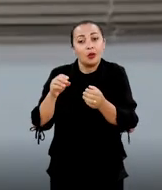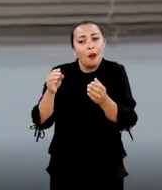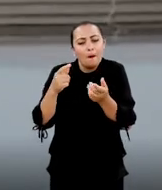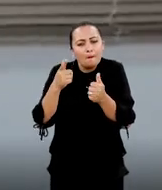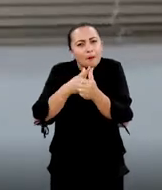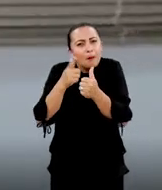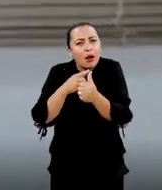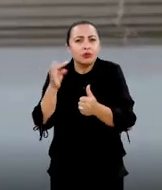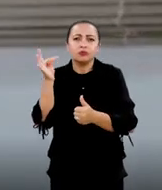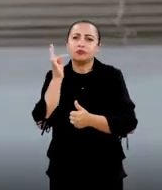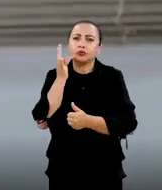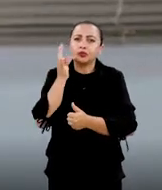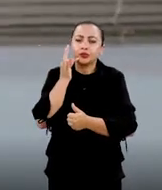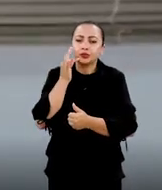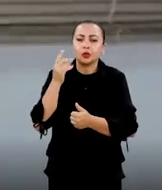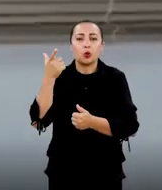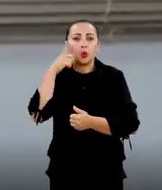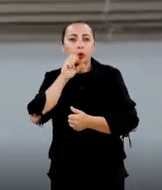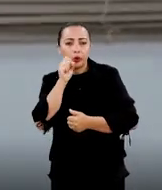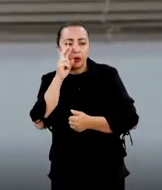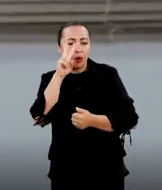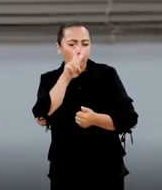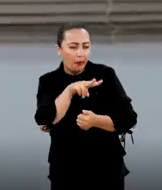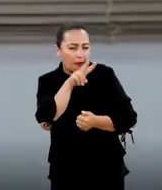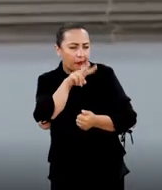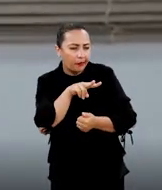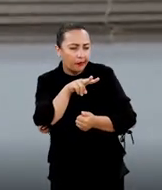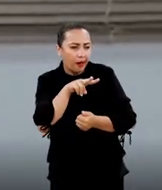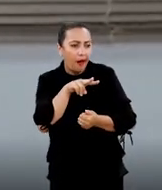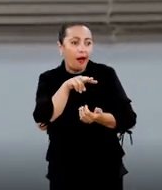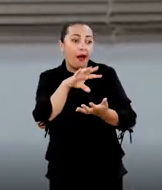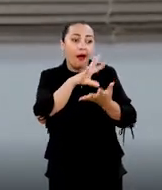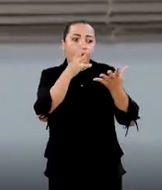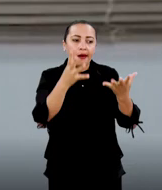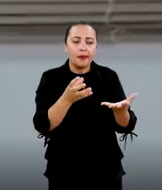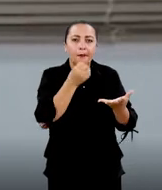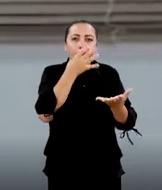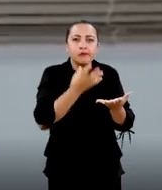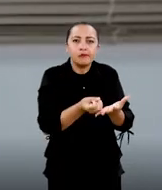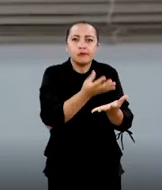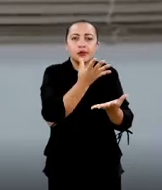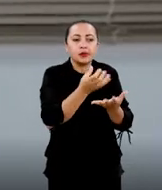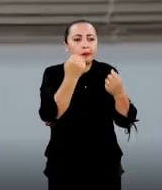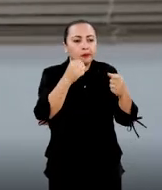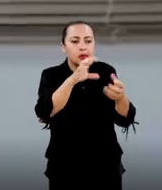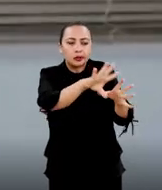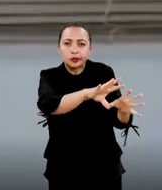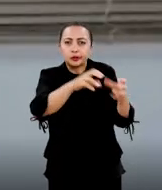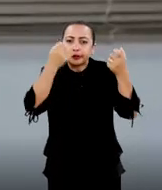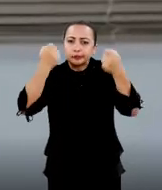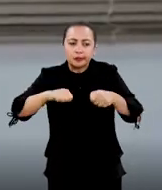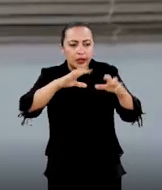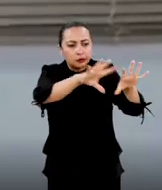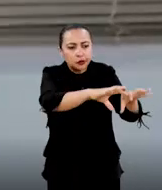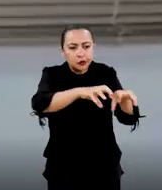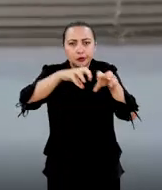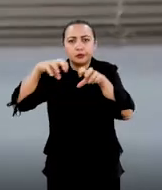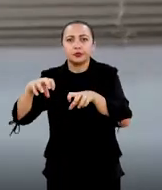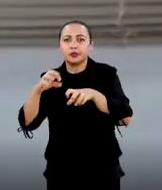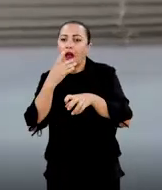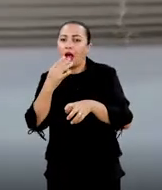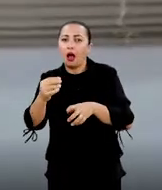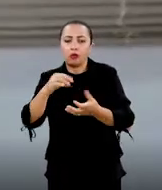testes, nós conseguimos observar que o floco formado era capaz de remover o corante.